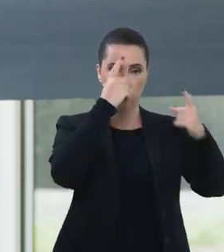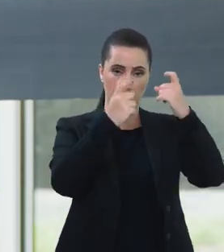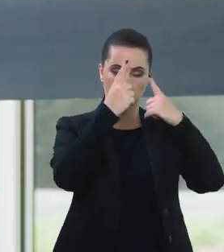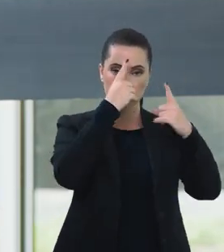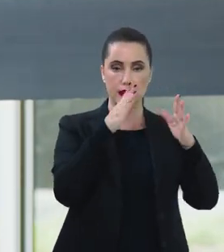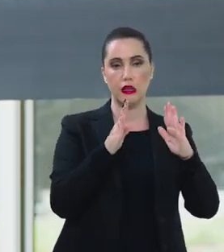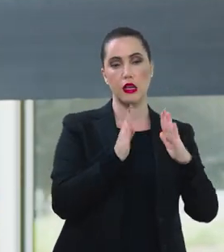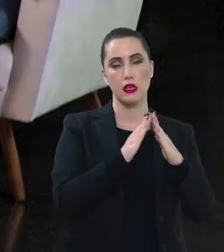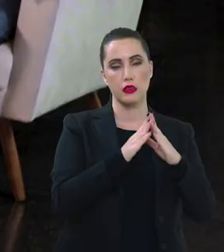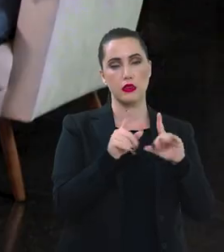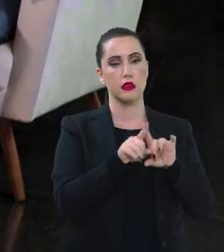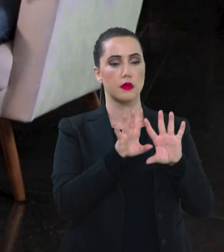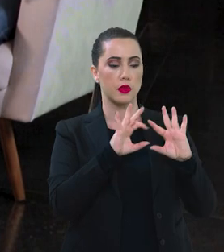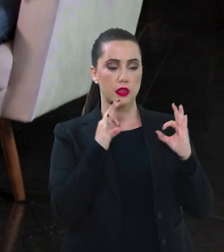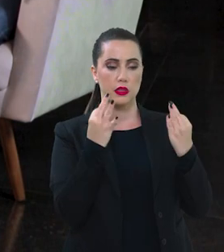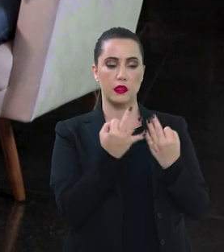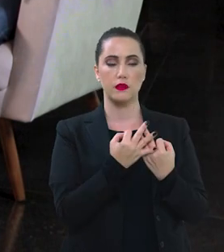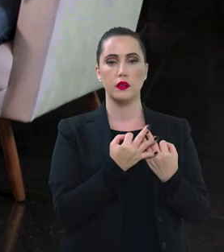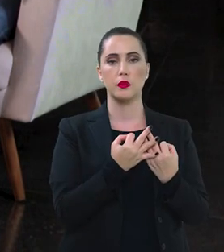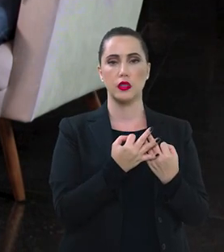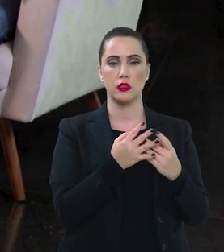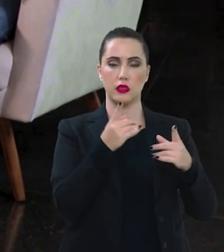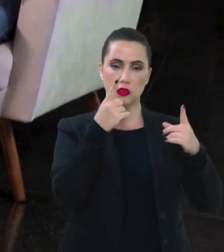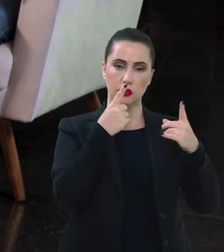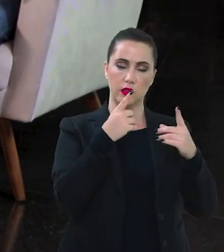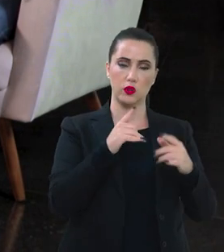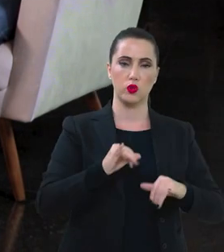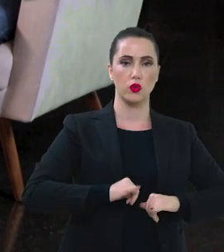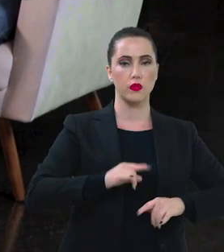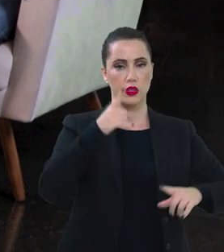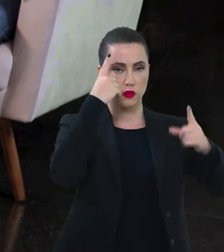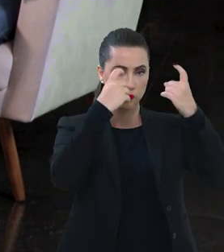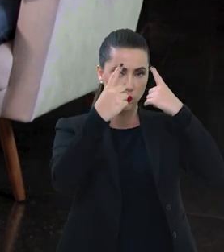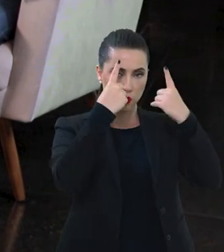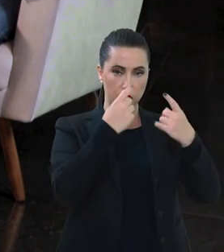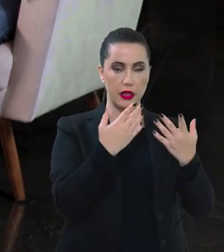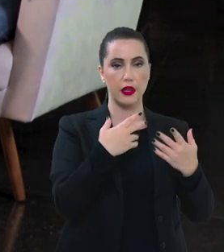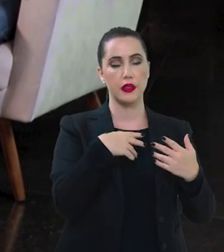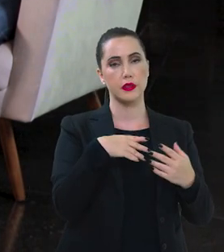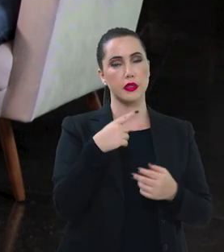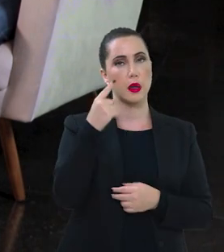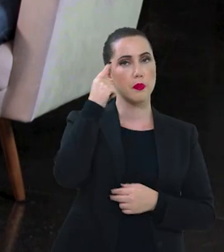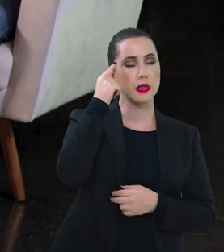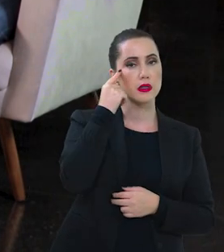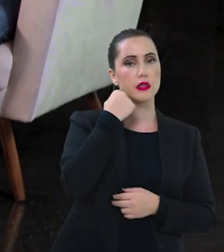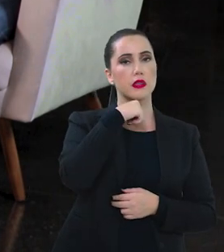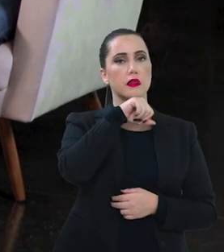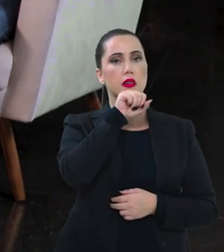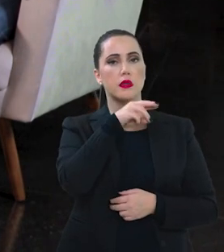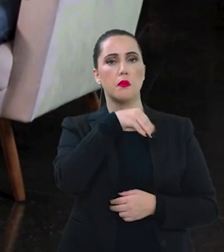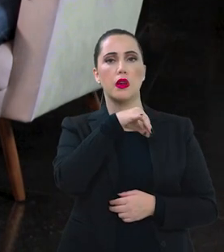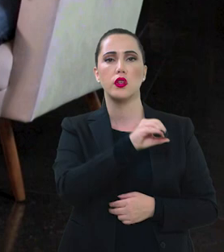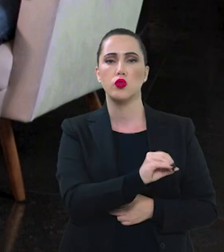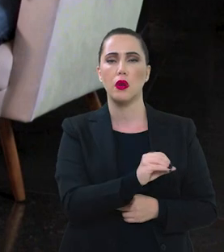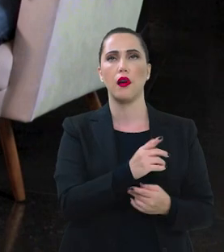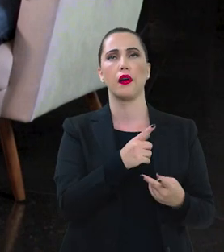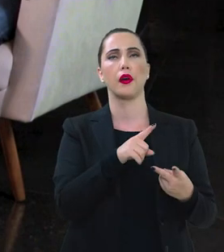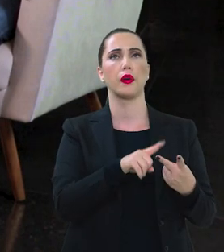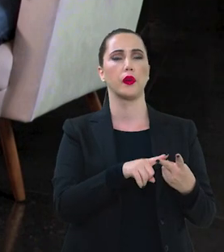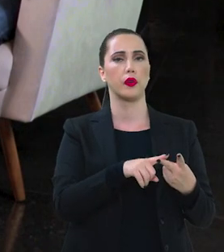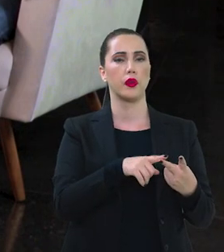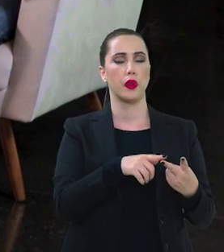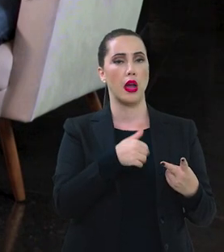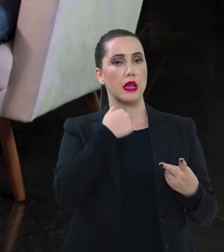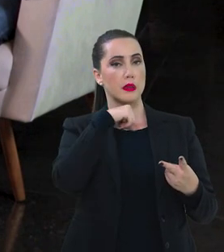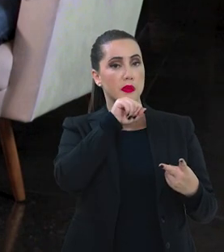vítimas de violência doméstica e nas famílias que foram violentadas pelo Estado brasileiro, aí pensando nas mães de maio, as